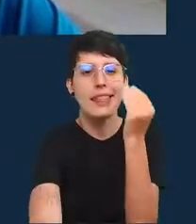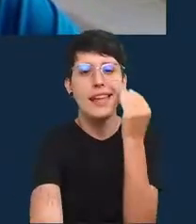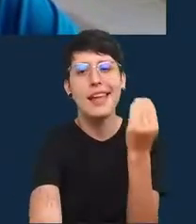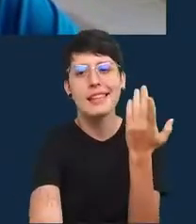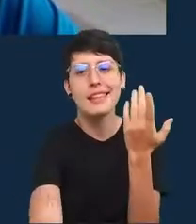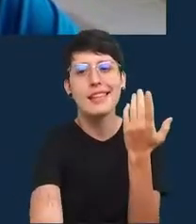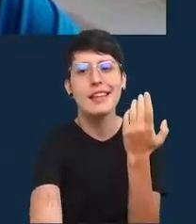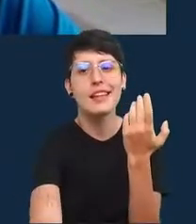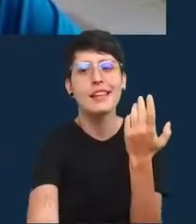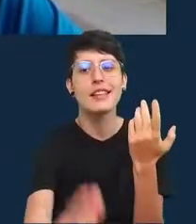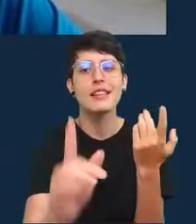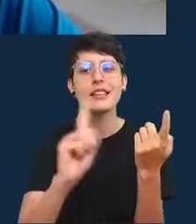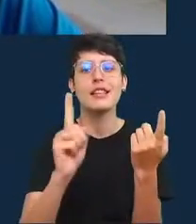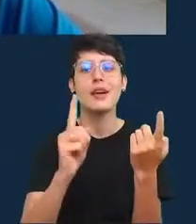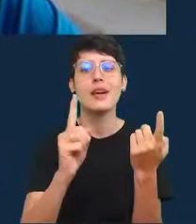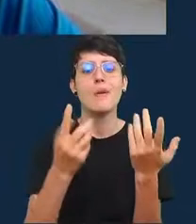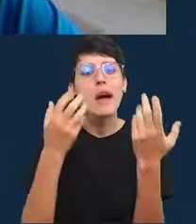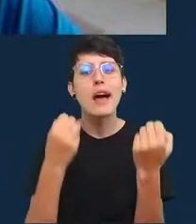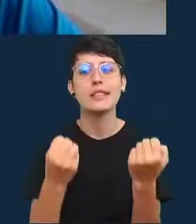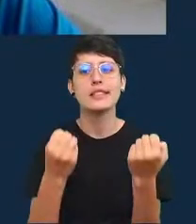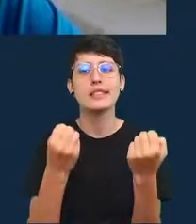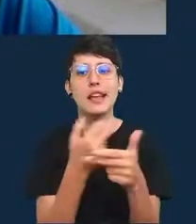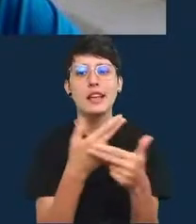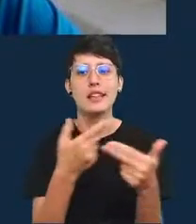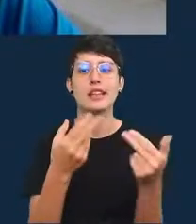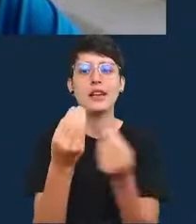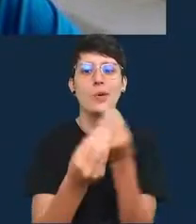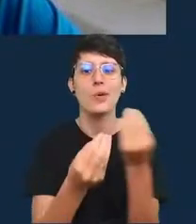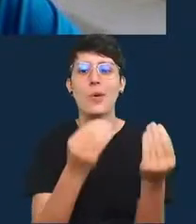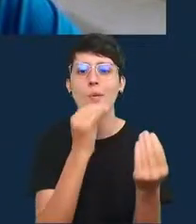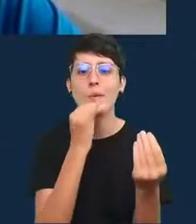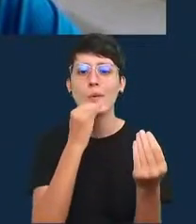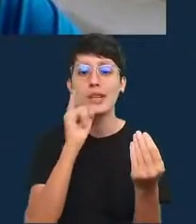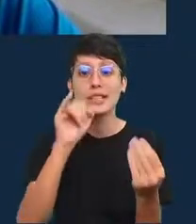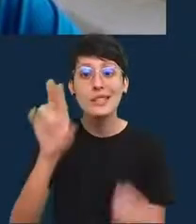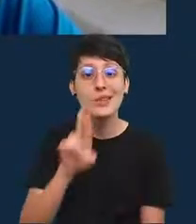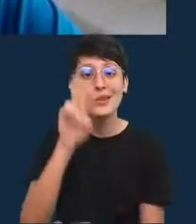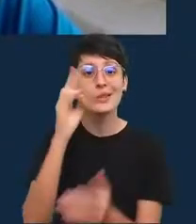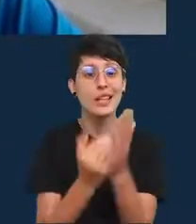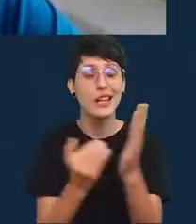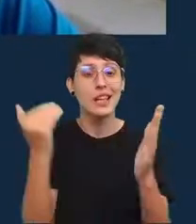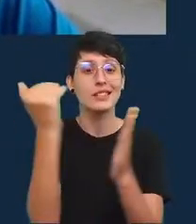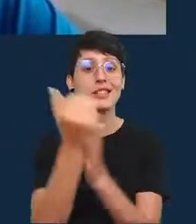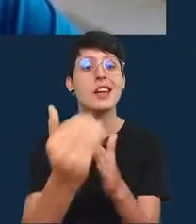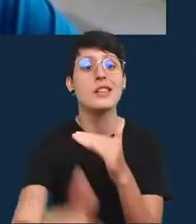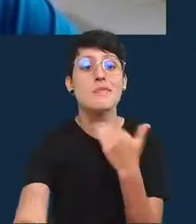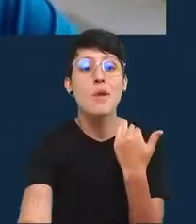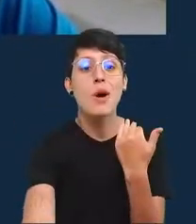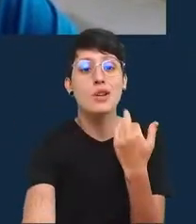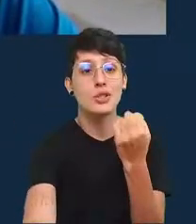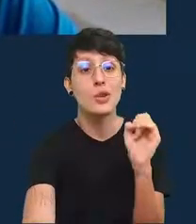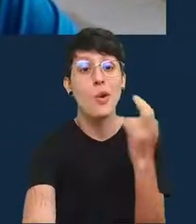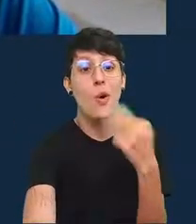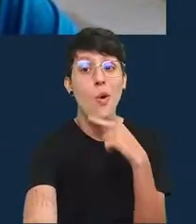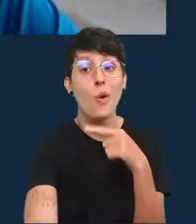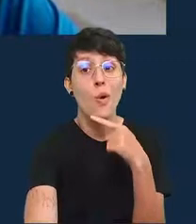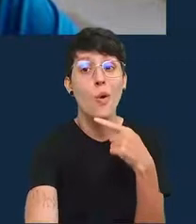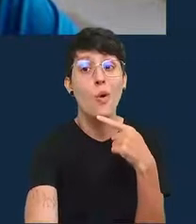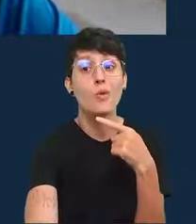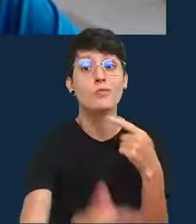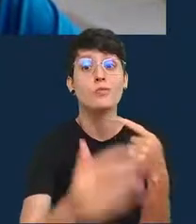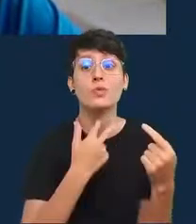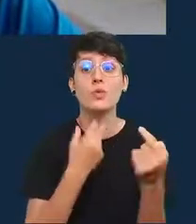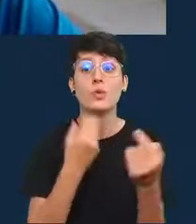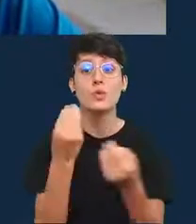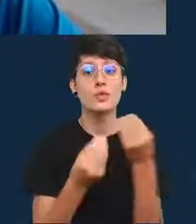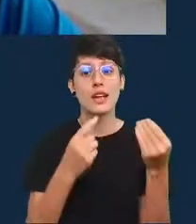assumem relações lineares isso é útil quando a gente tem algo como excesso de mortes onde provavelmente não deve entrar não